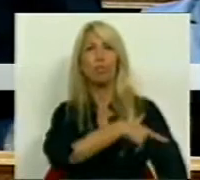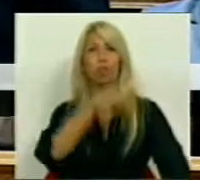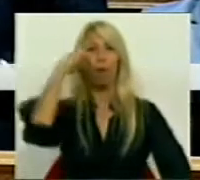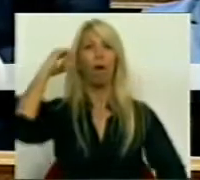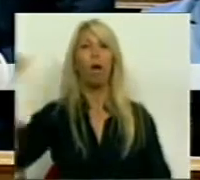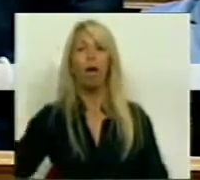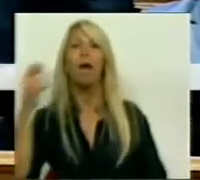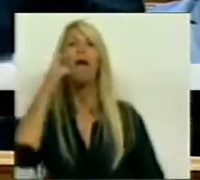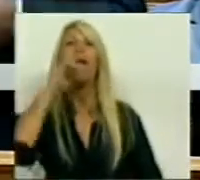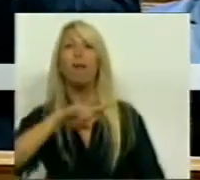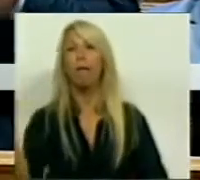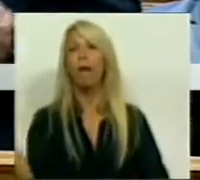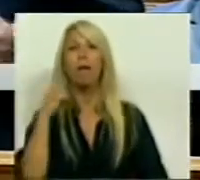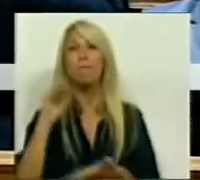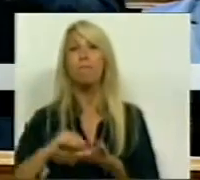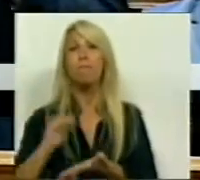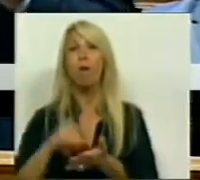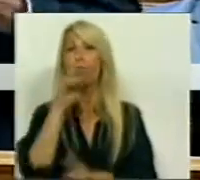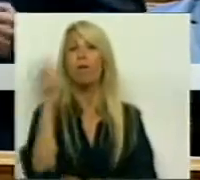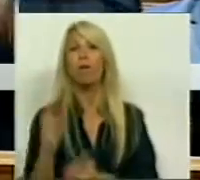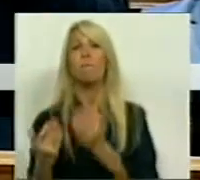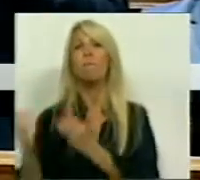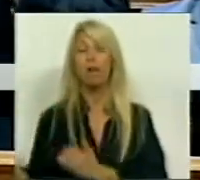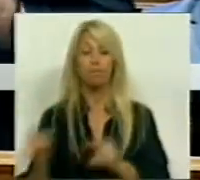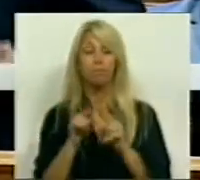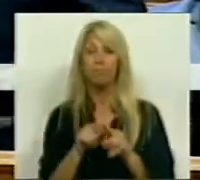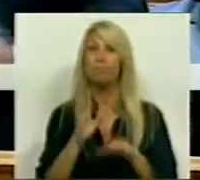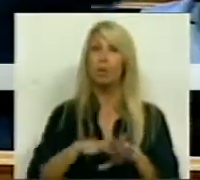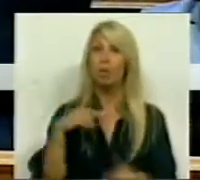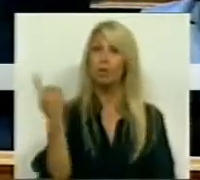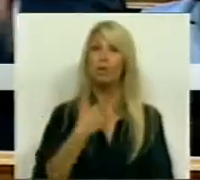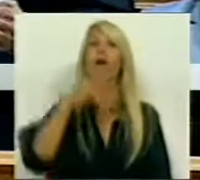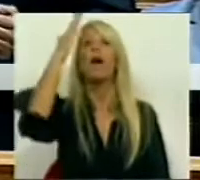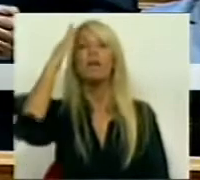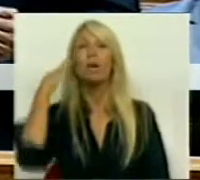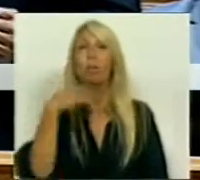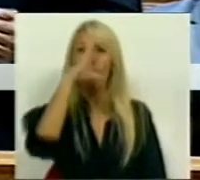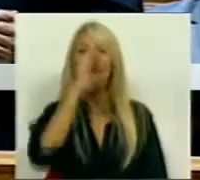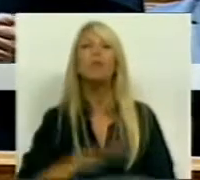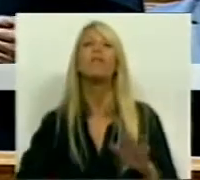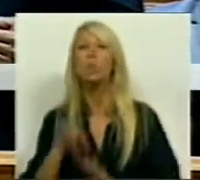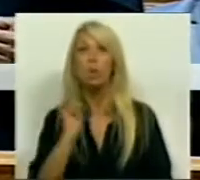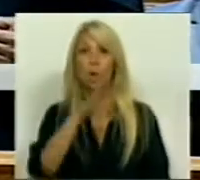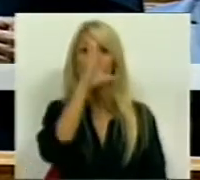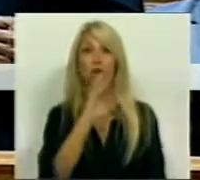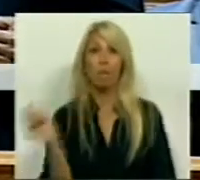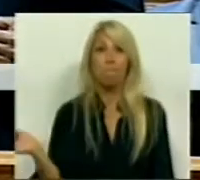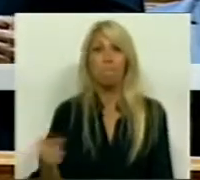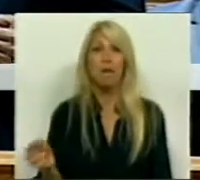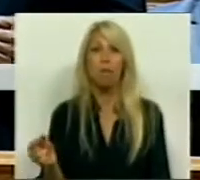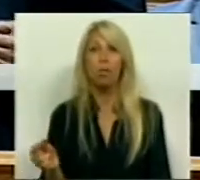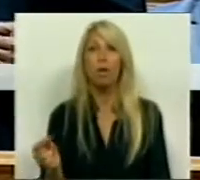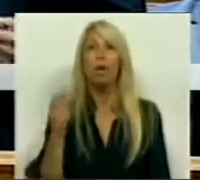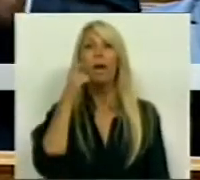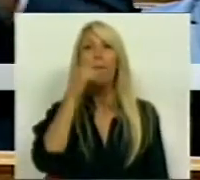E por isso mesmo é que nós consideramos que este Governo o que está a fazer é o Estado mínimo para quem